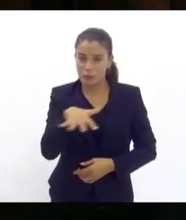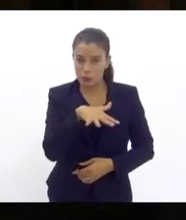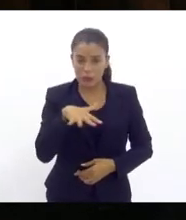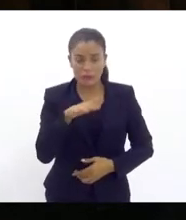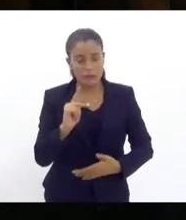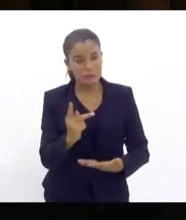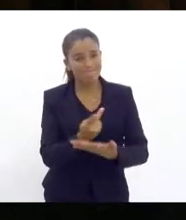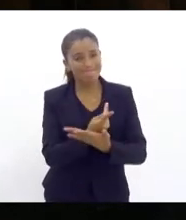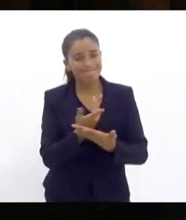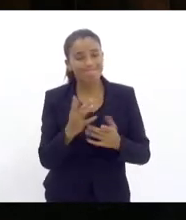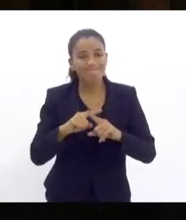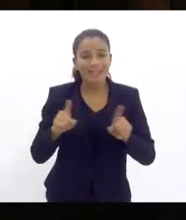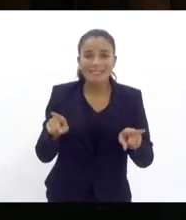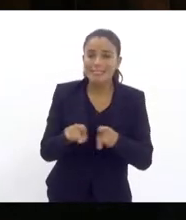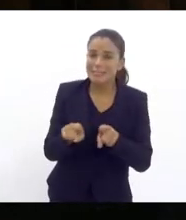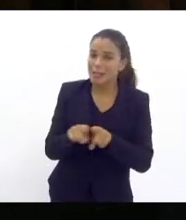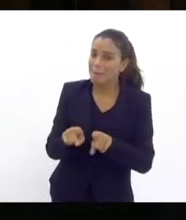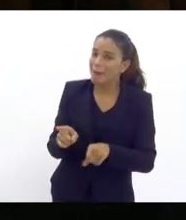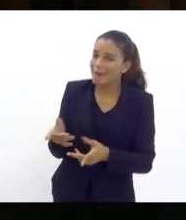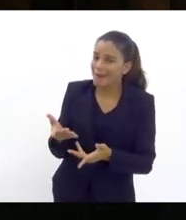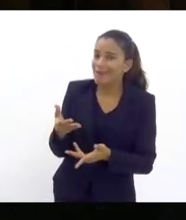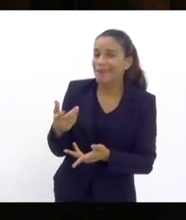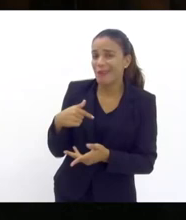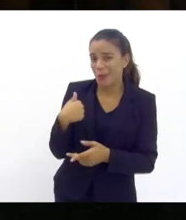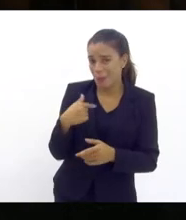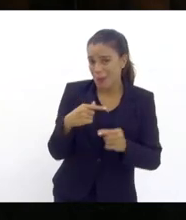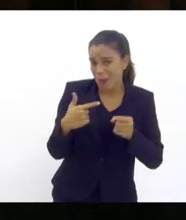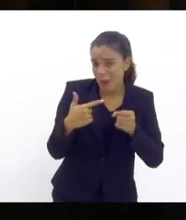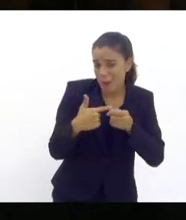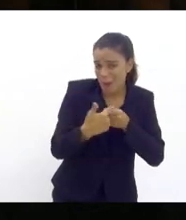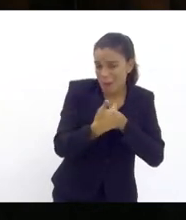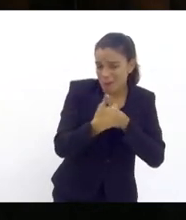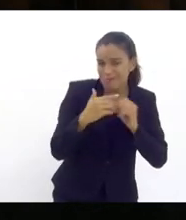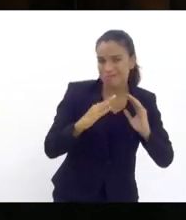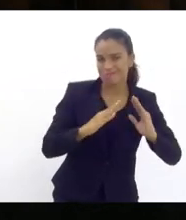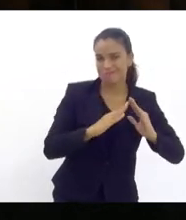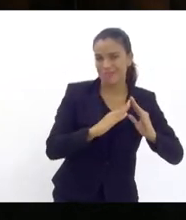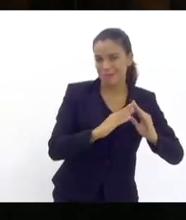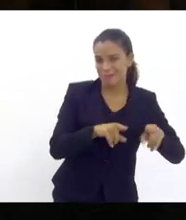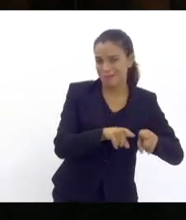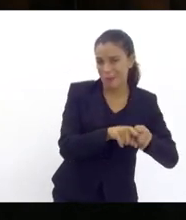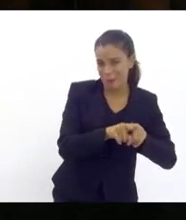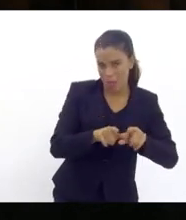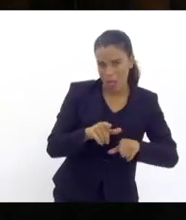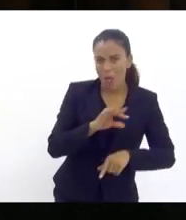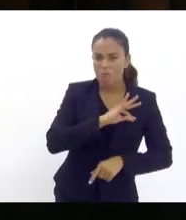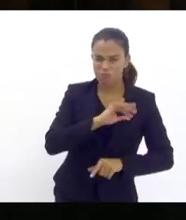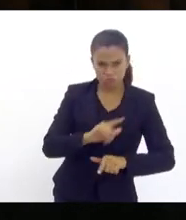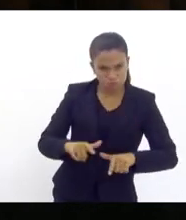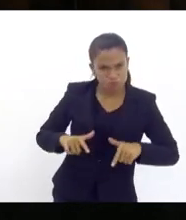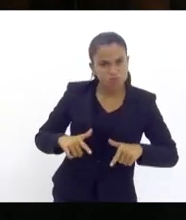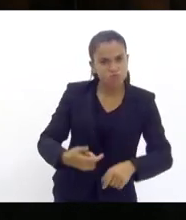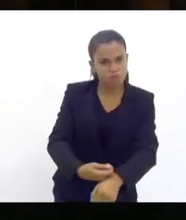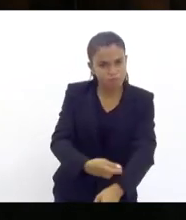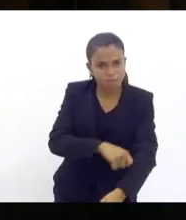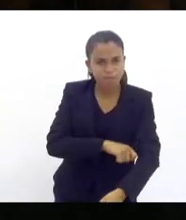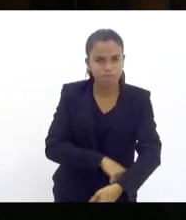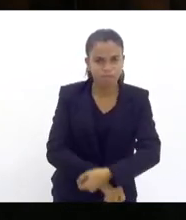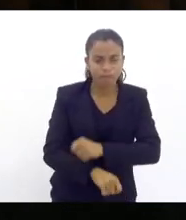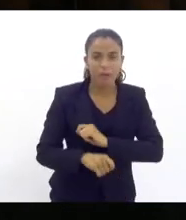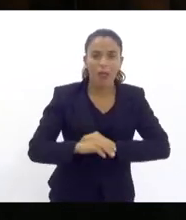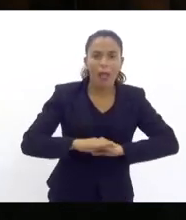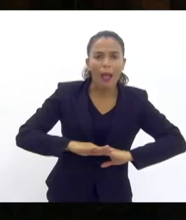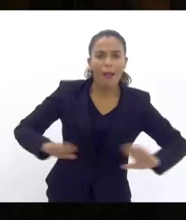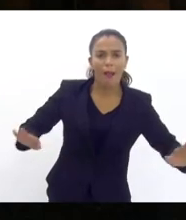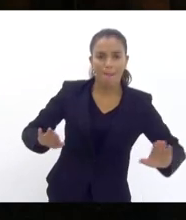aconteça mas também reconhecer que no meu município em vários outros lugares a polícia está atuando com firmeza para tentar acabar